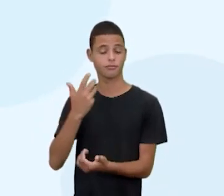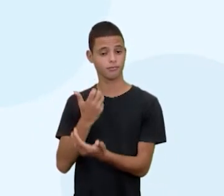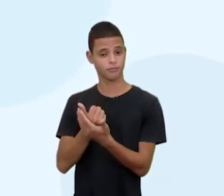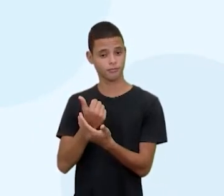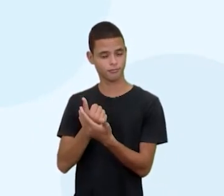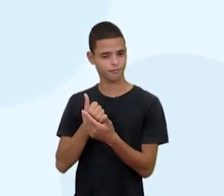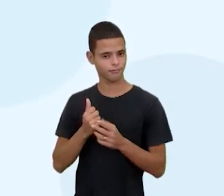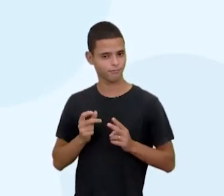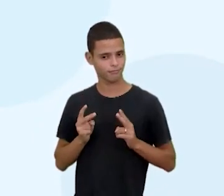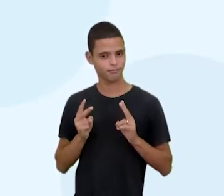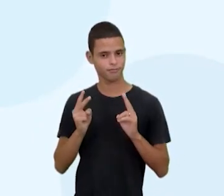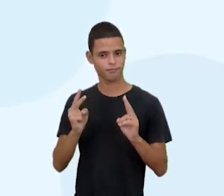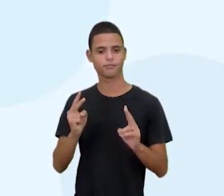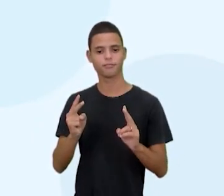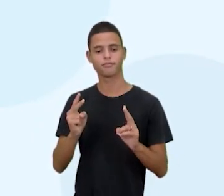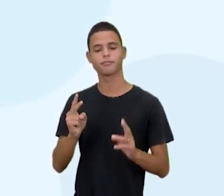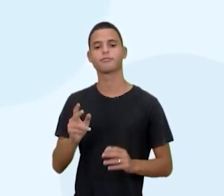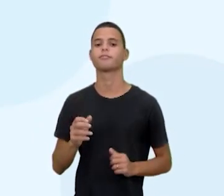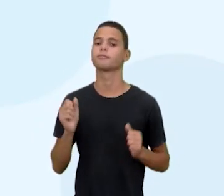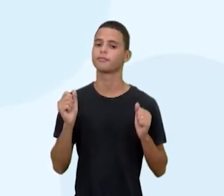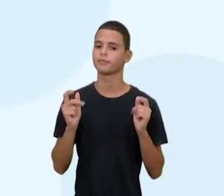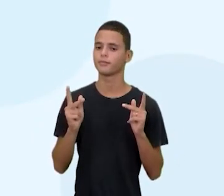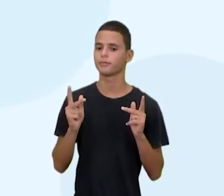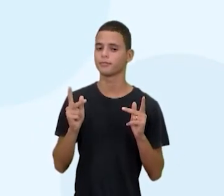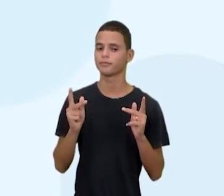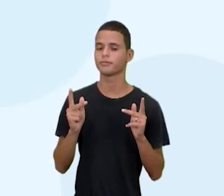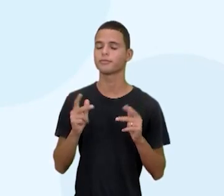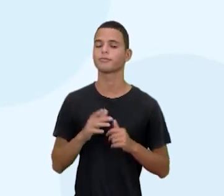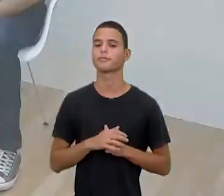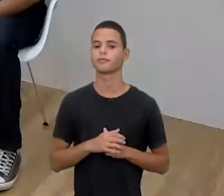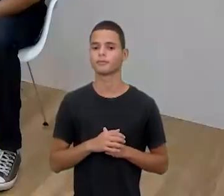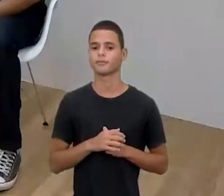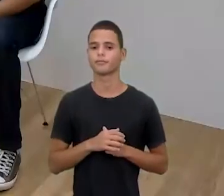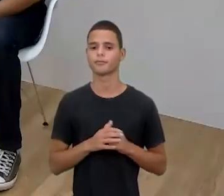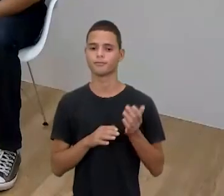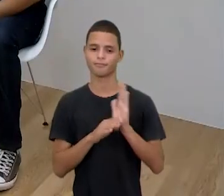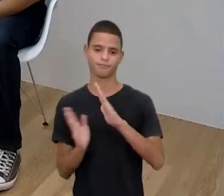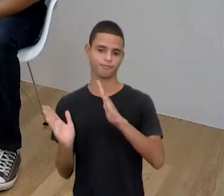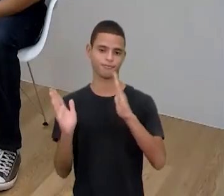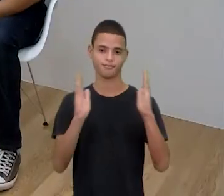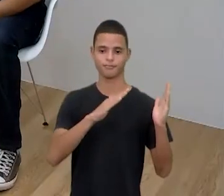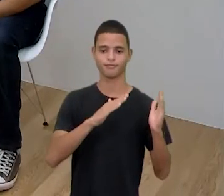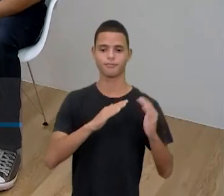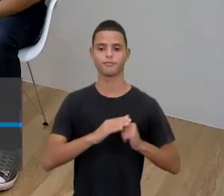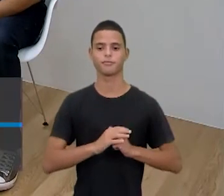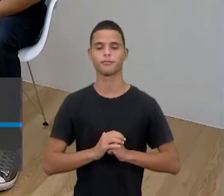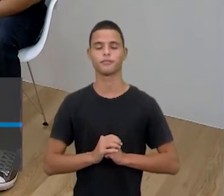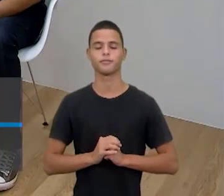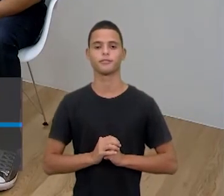a gente vai ficar ao vivo agora respondendo dúvidas de vocês. Então, faz o que agora? Roda a vinheta. Roda a vinheta, isso aí.